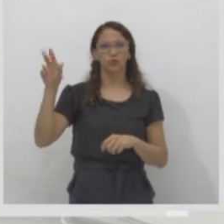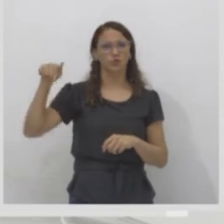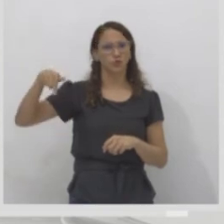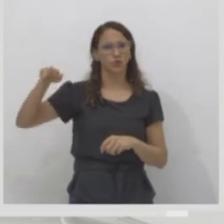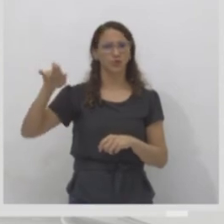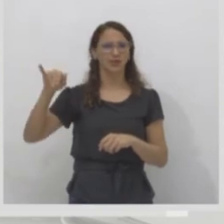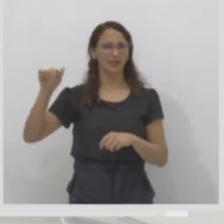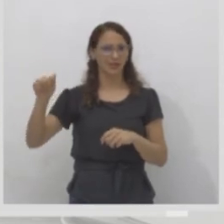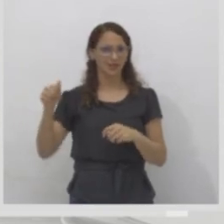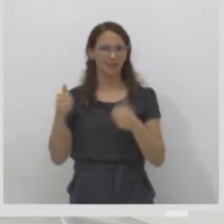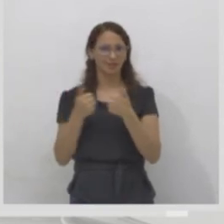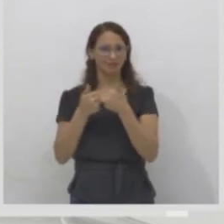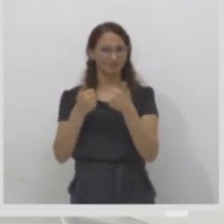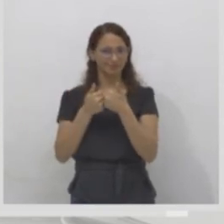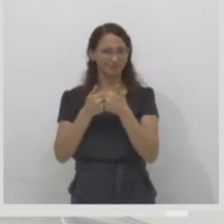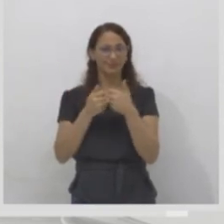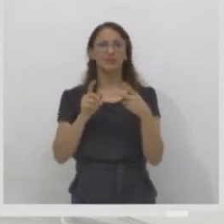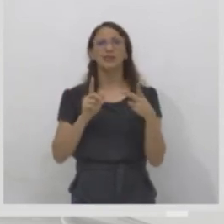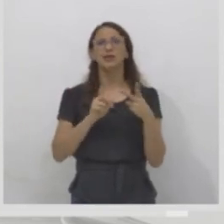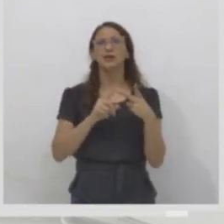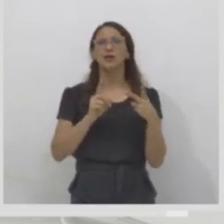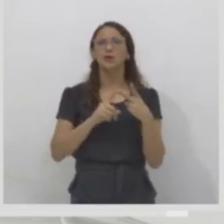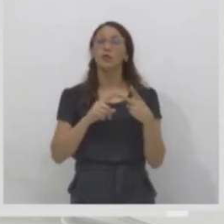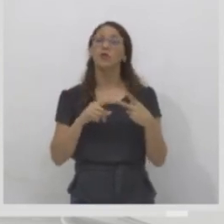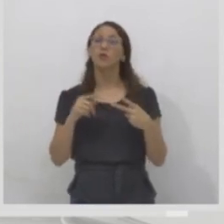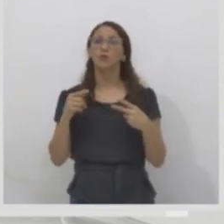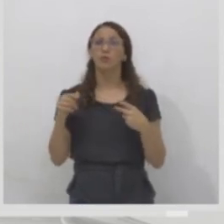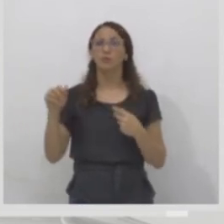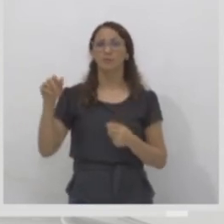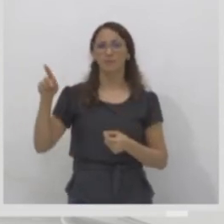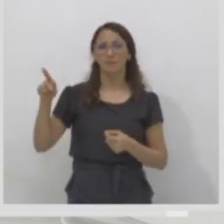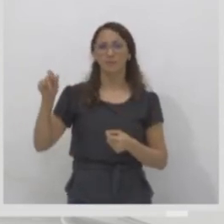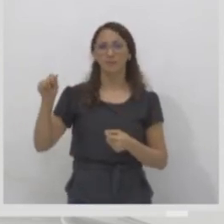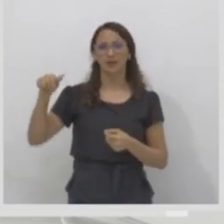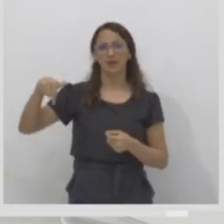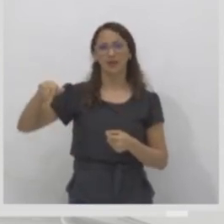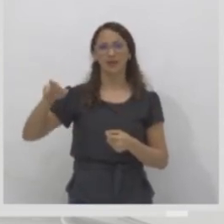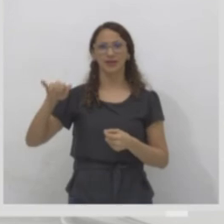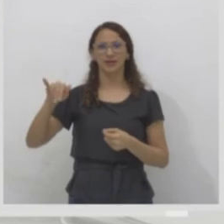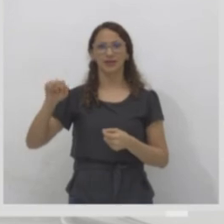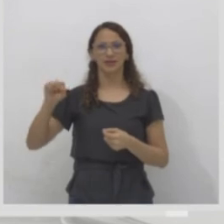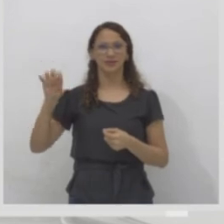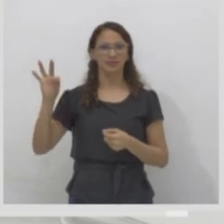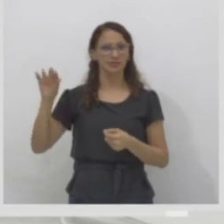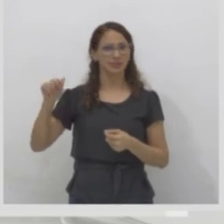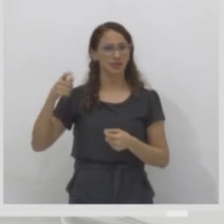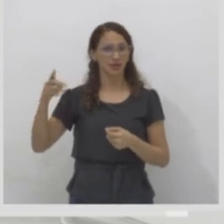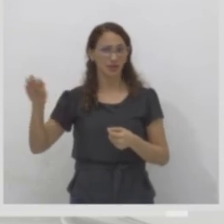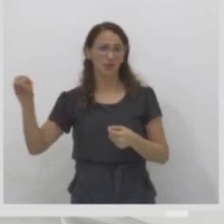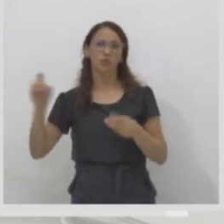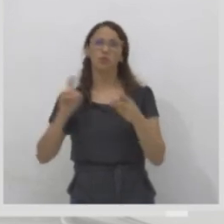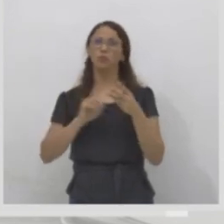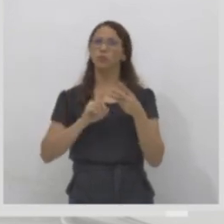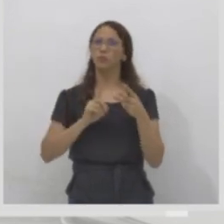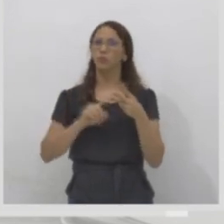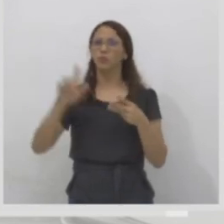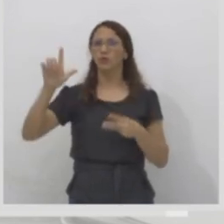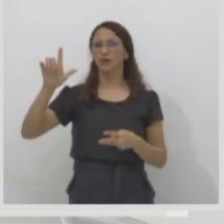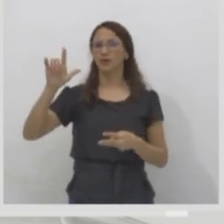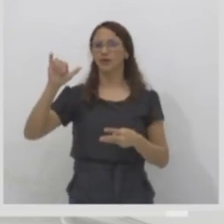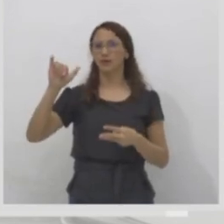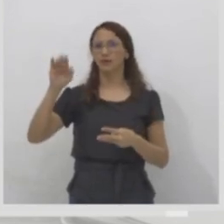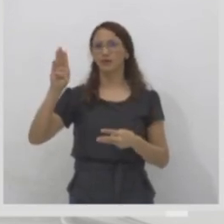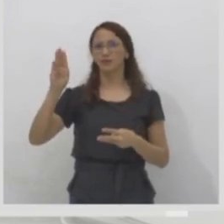que está na fronteira do Afeganistão, como o Líbano, que está na fronteira da Síria também, e acaba